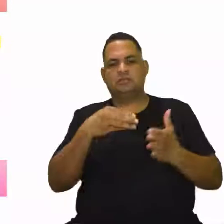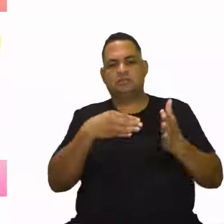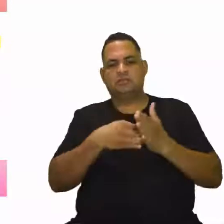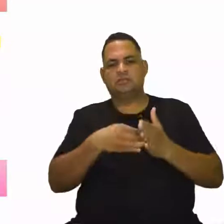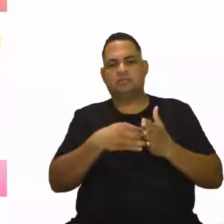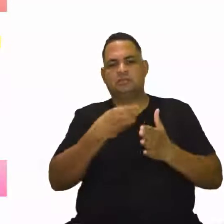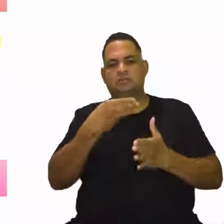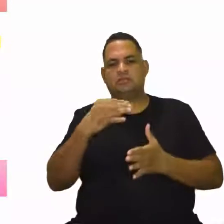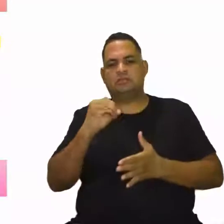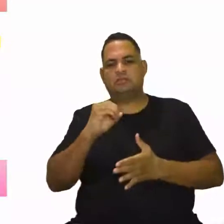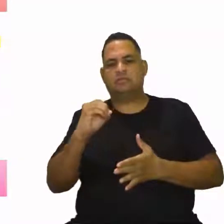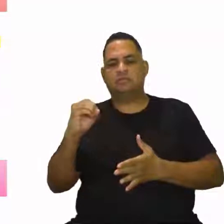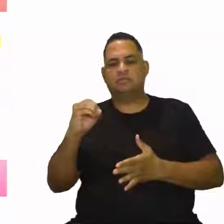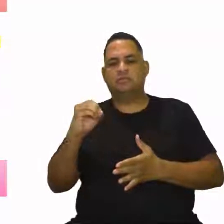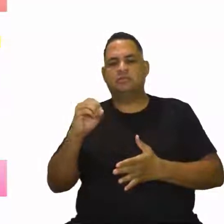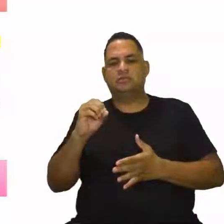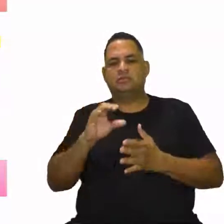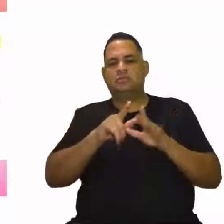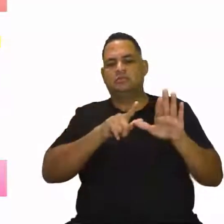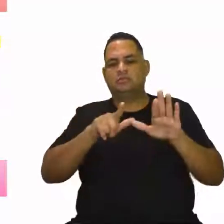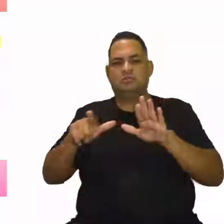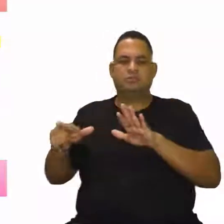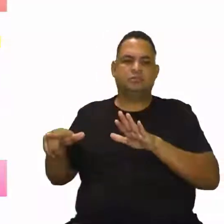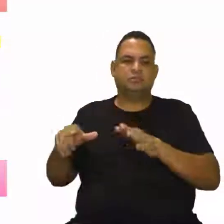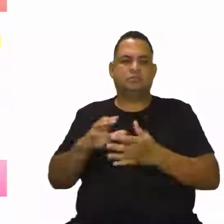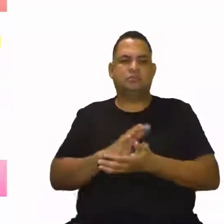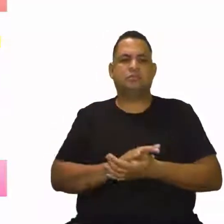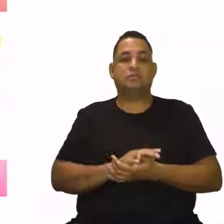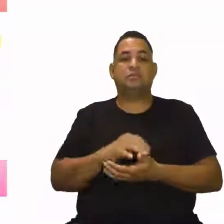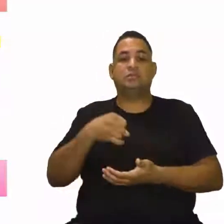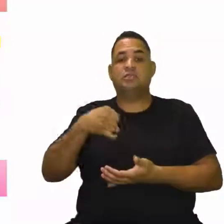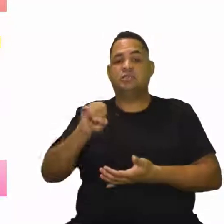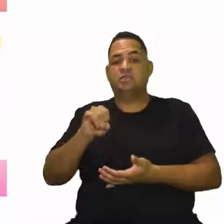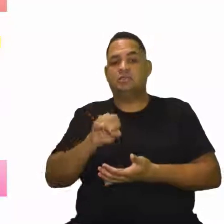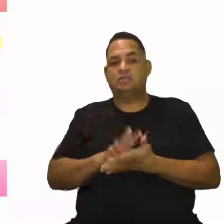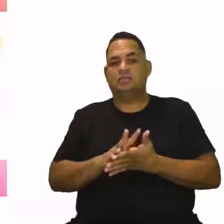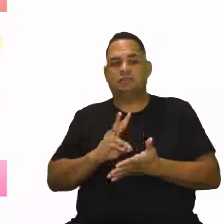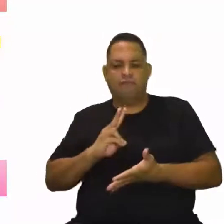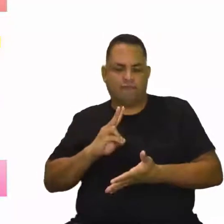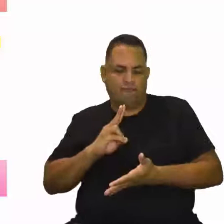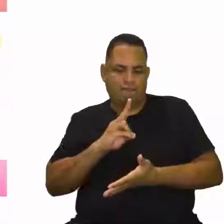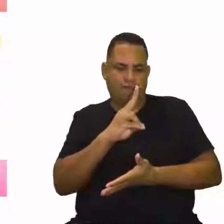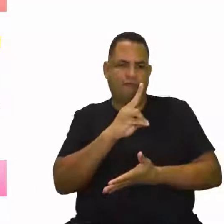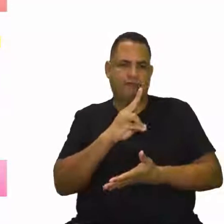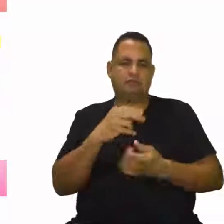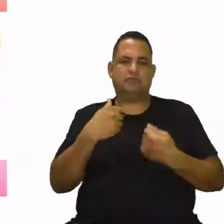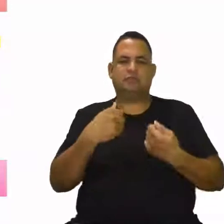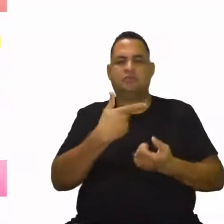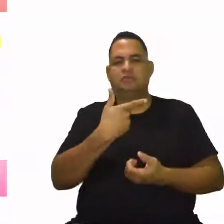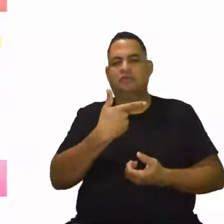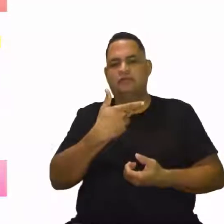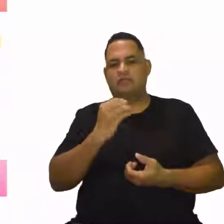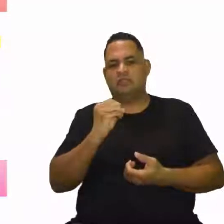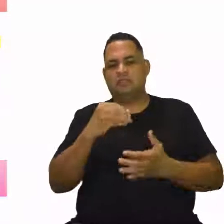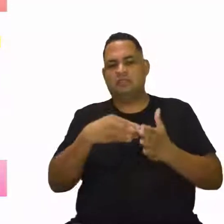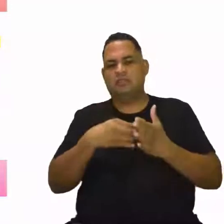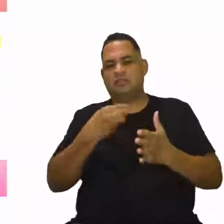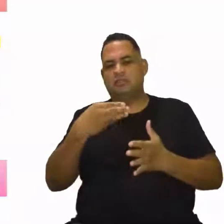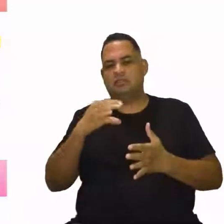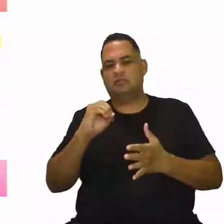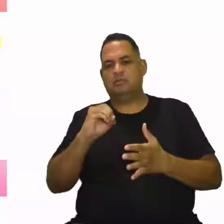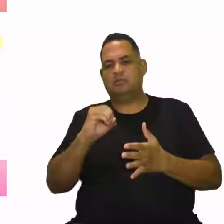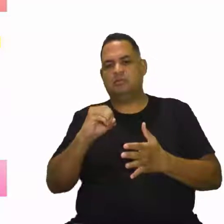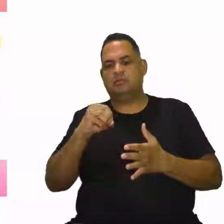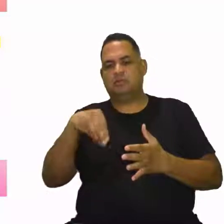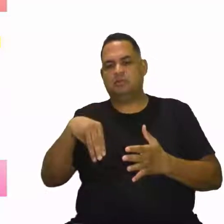300 minutos por semana, tá? Se ela for uma atividade um pouco mais vigorosa, de 20 a 30 minutos, tá?